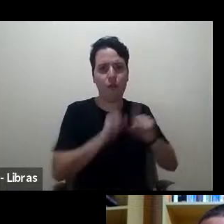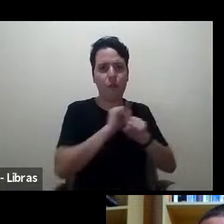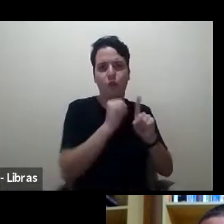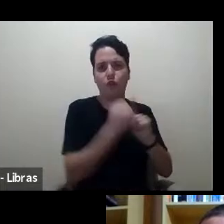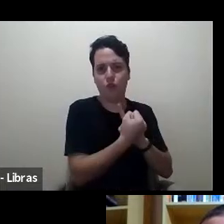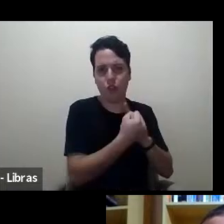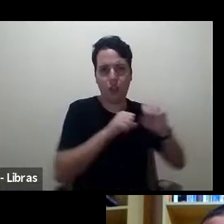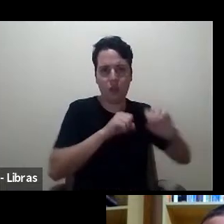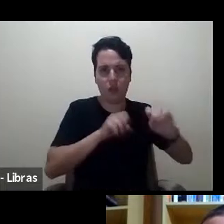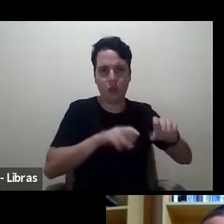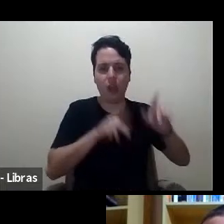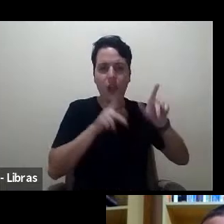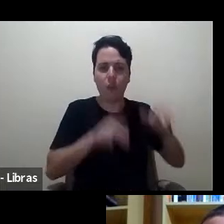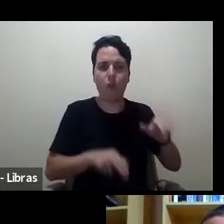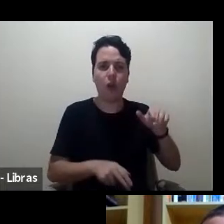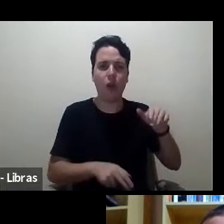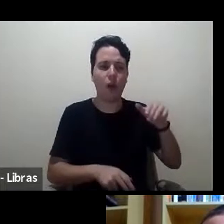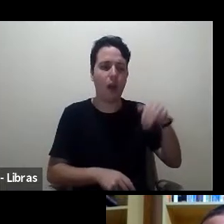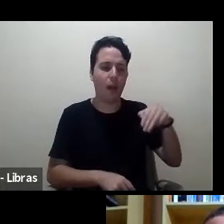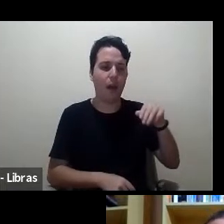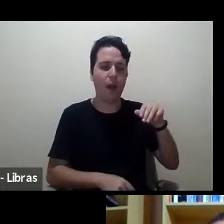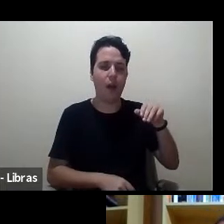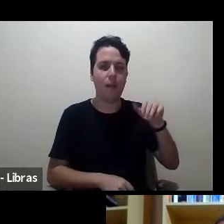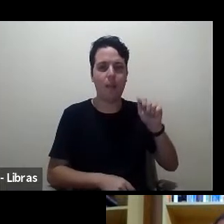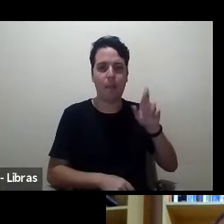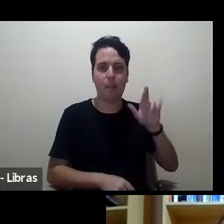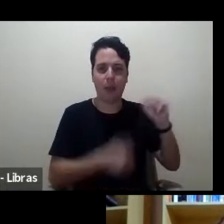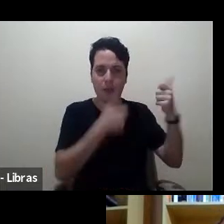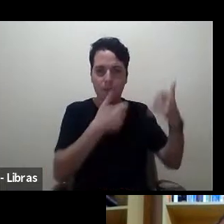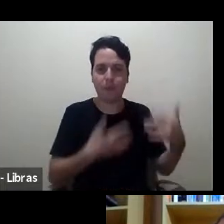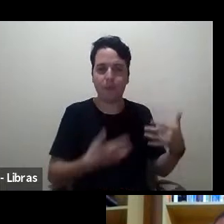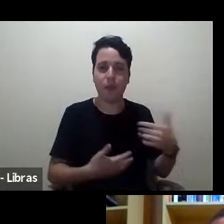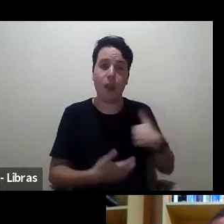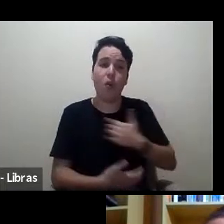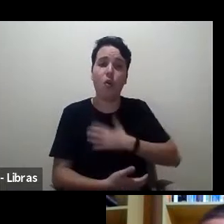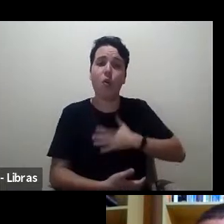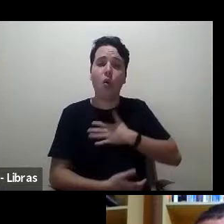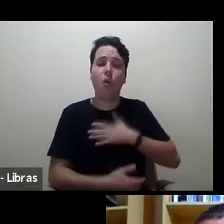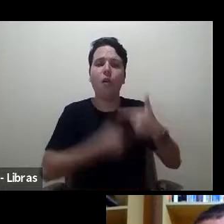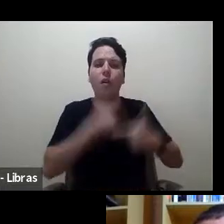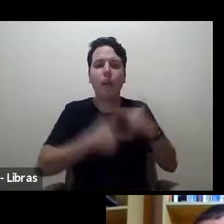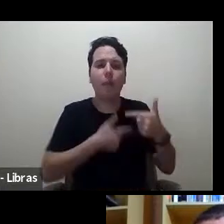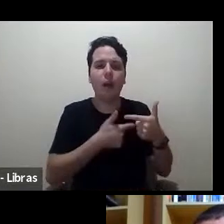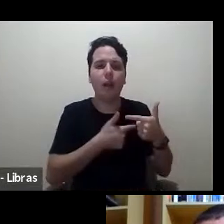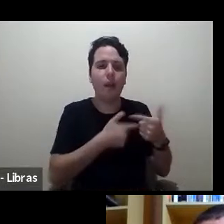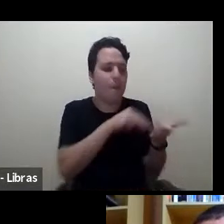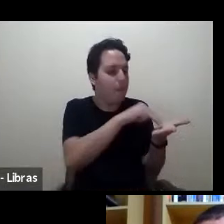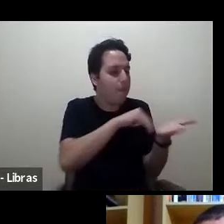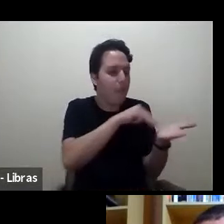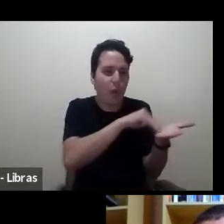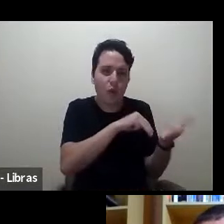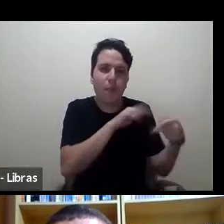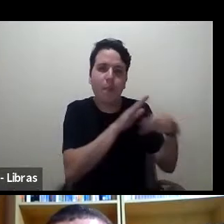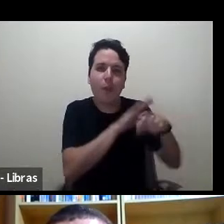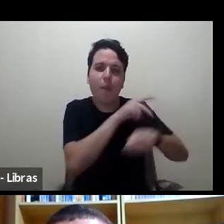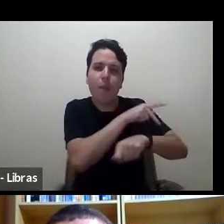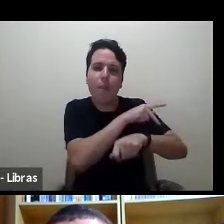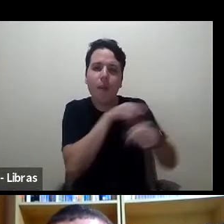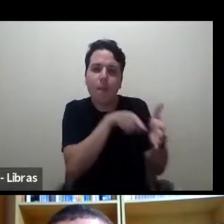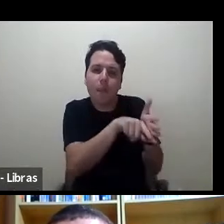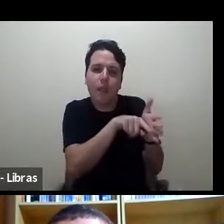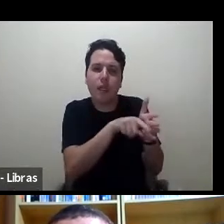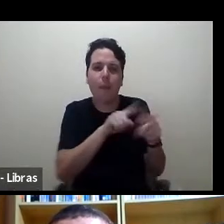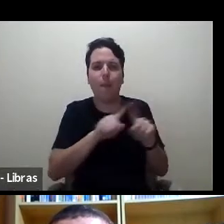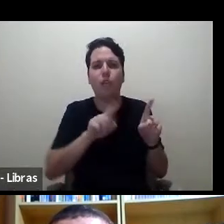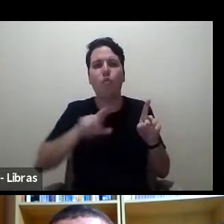educação, como disse a Maria Beatriz, e eu gosto de trabalhar com metodologia da pesquisa, mas não de forma abstrata e separada. Eu